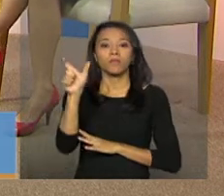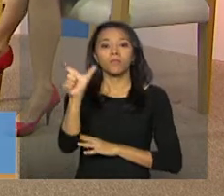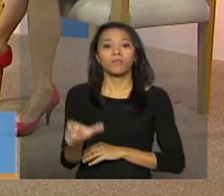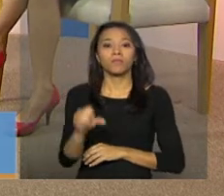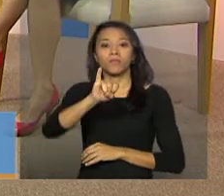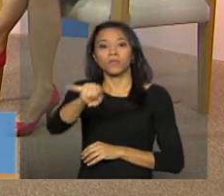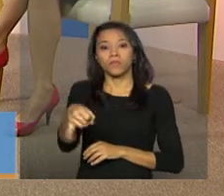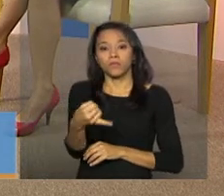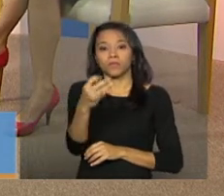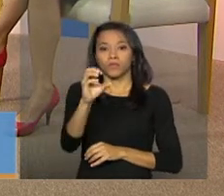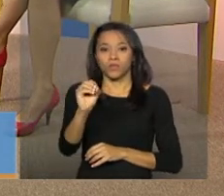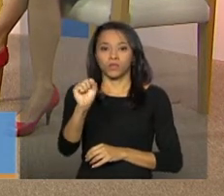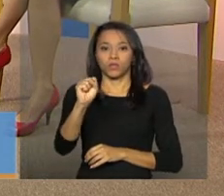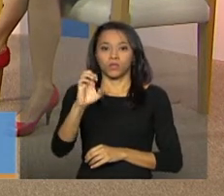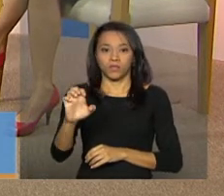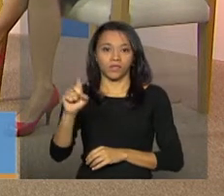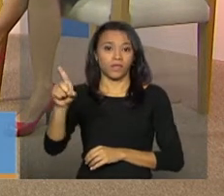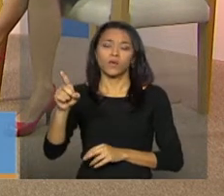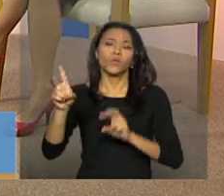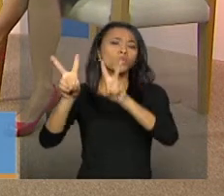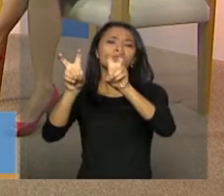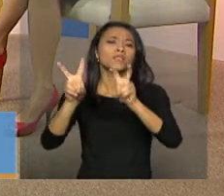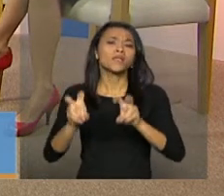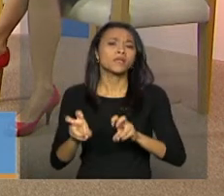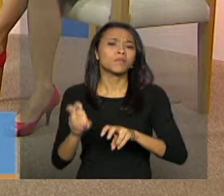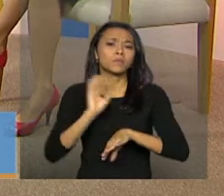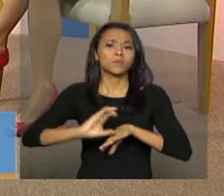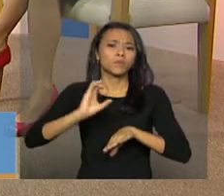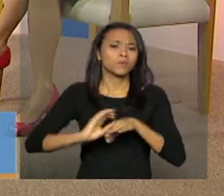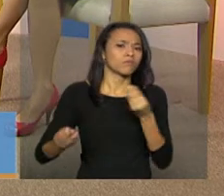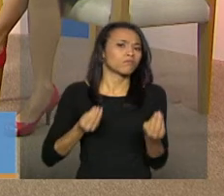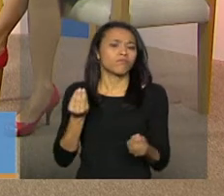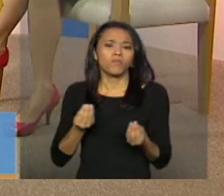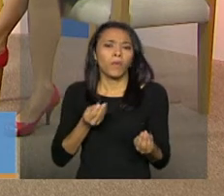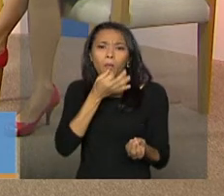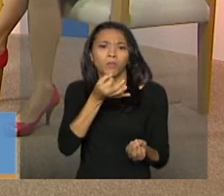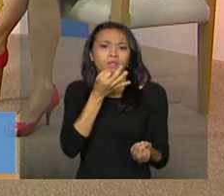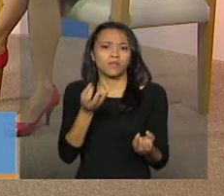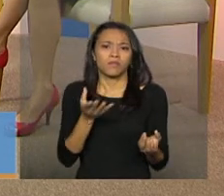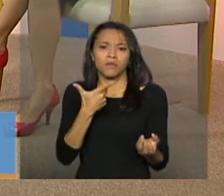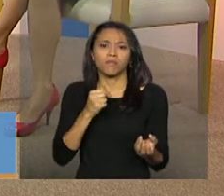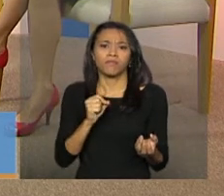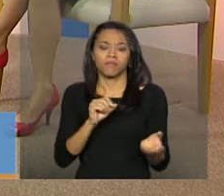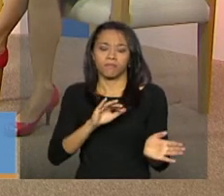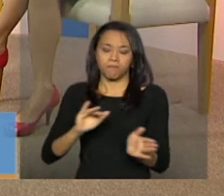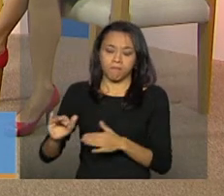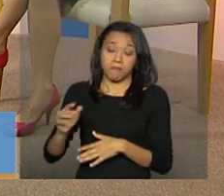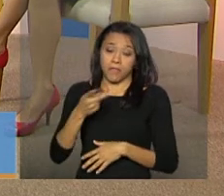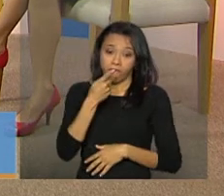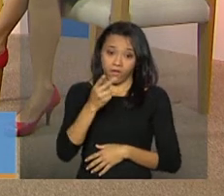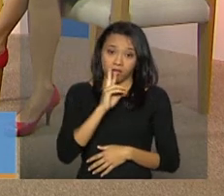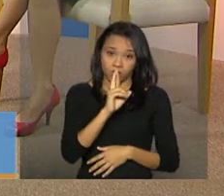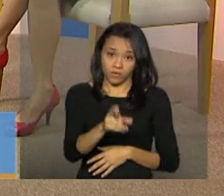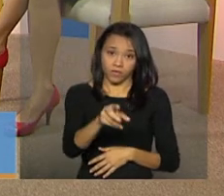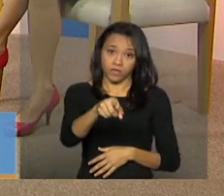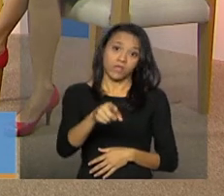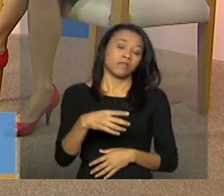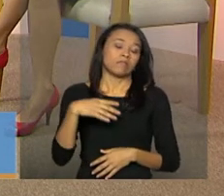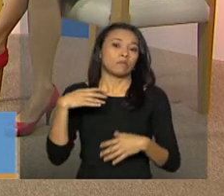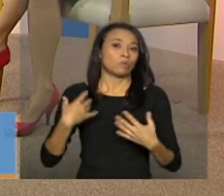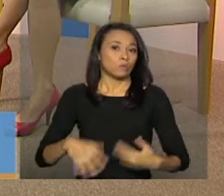que são propostos nas capacitações? Olha, eu acho que o grande desafio, primeiro, é